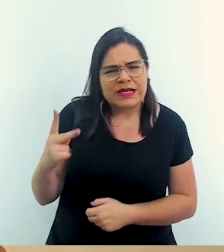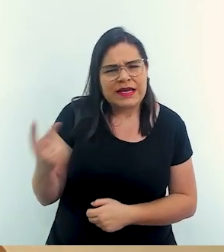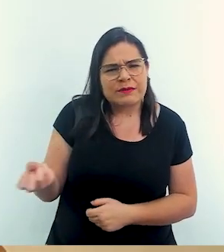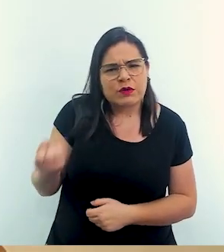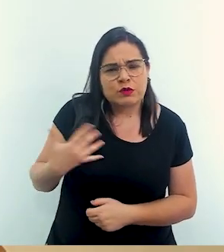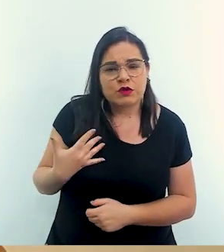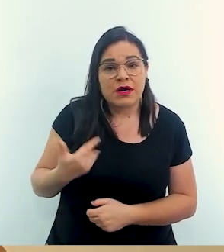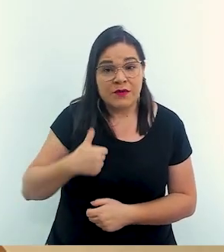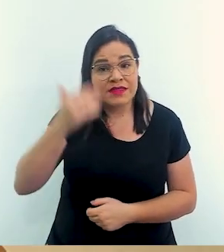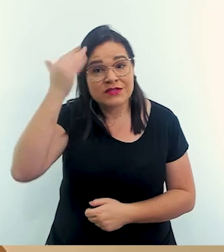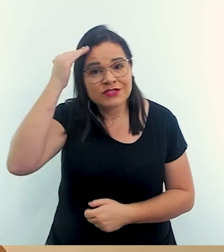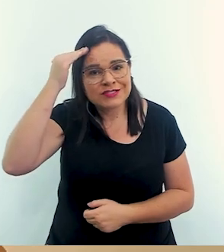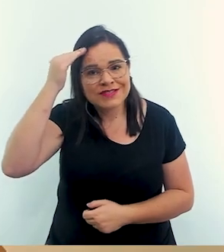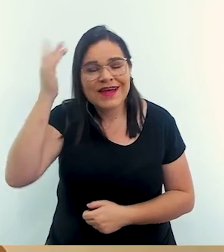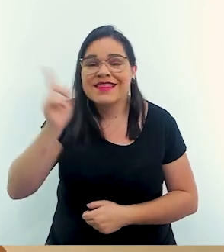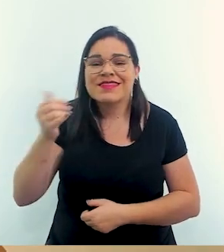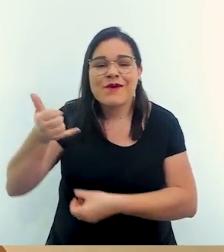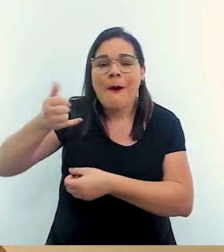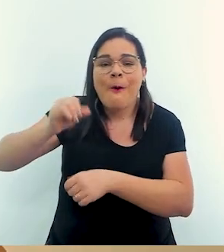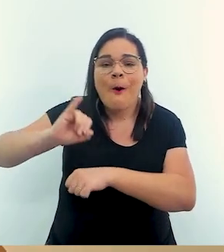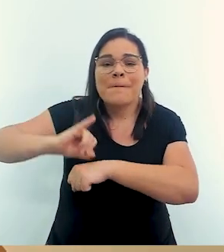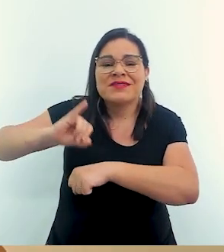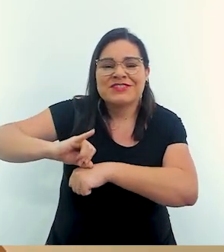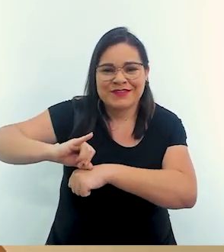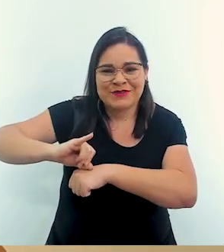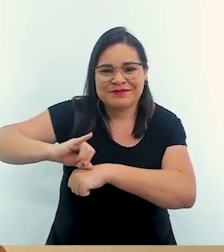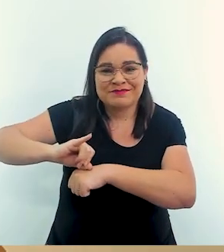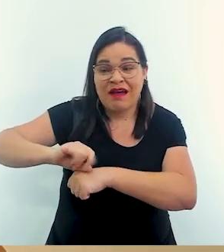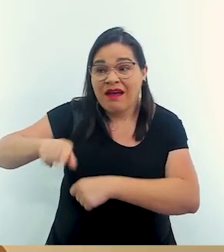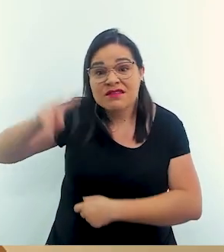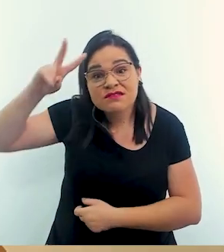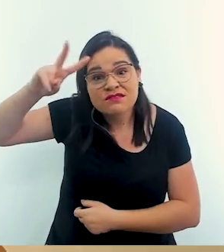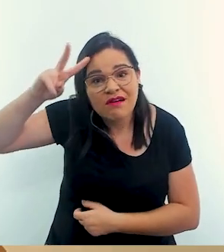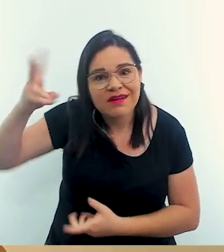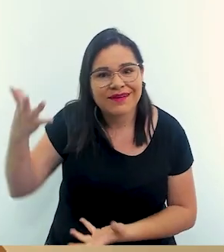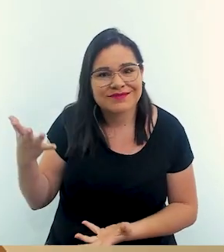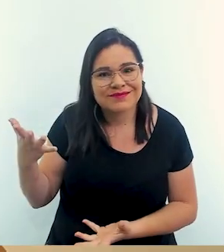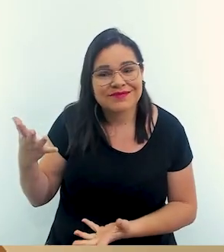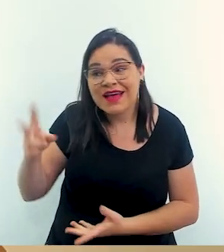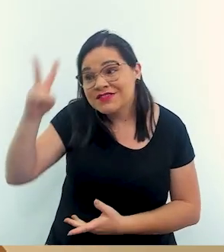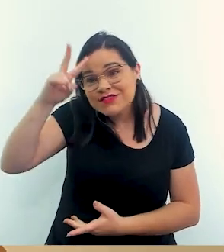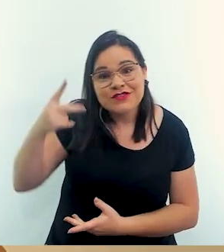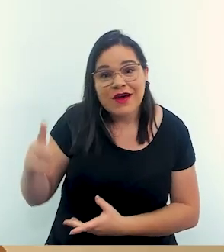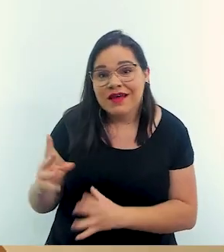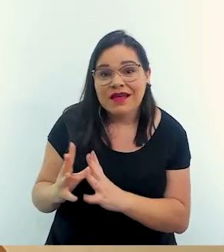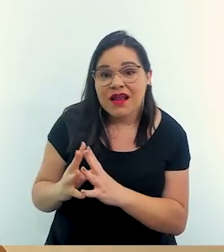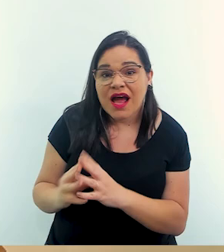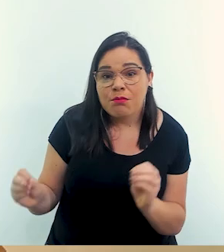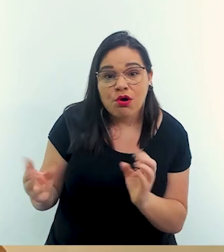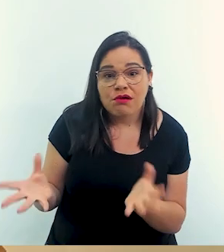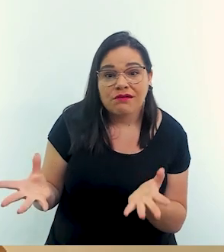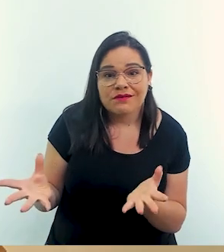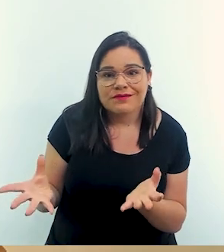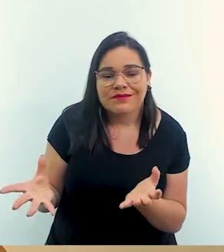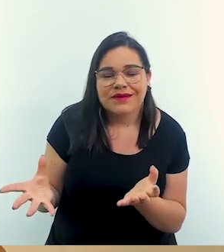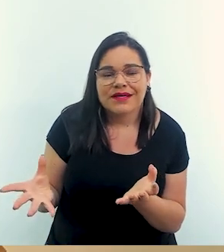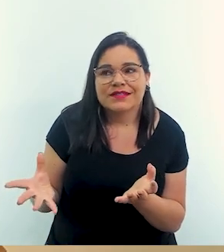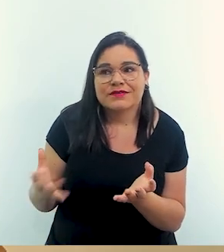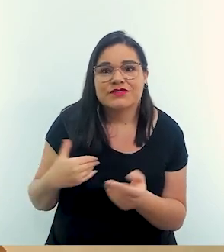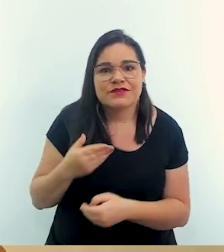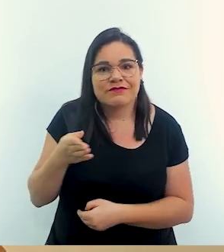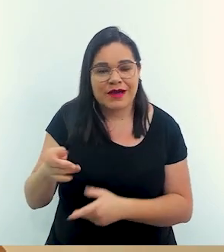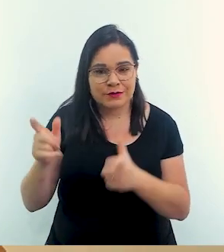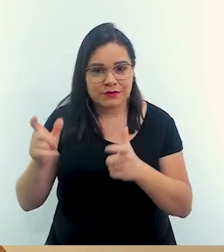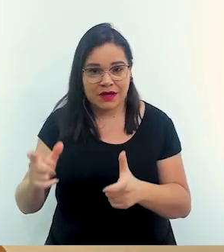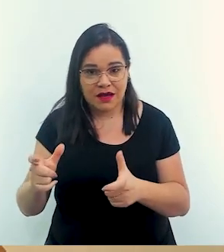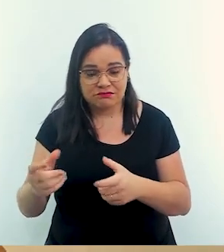do senhor João eu entendi não é o objeto em si é a história é a história dele que foi embora então quando a gente